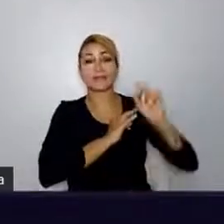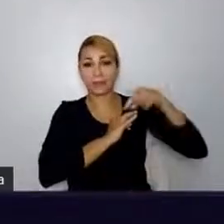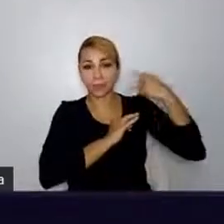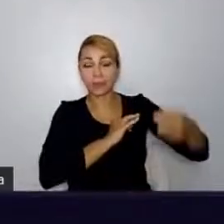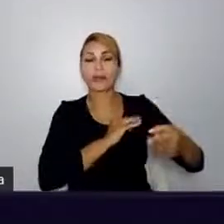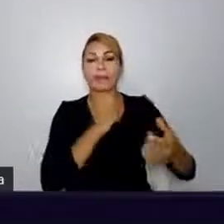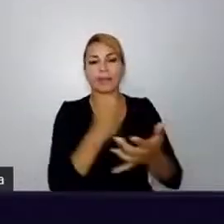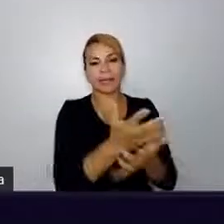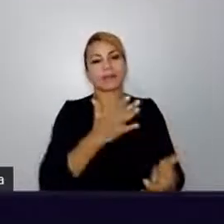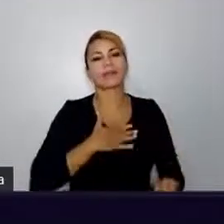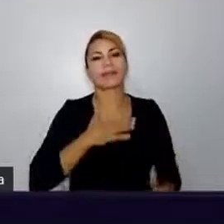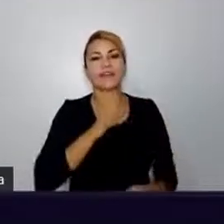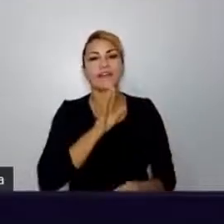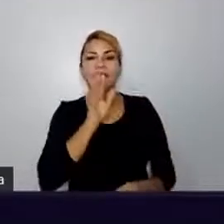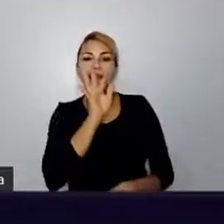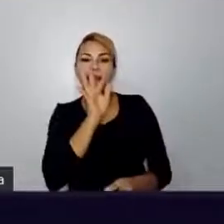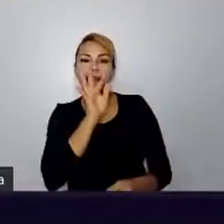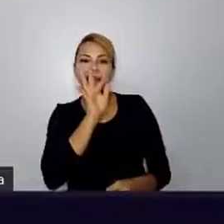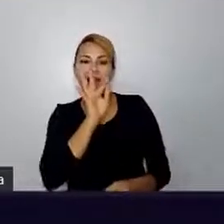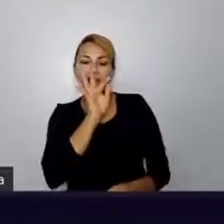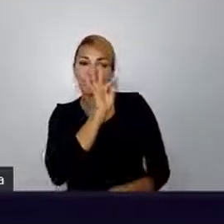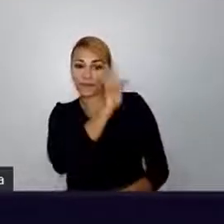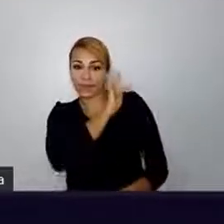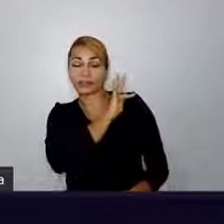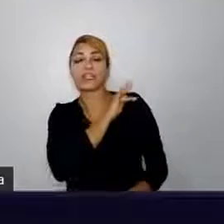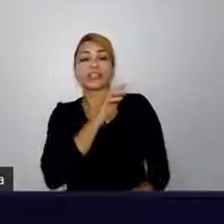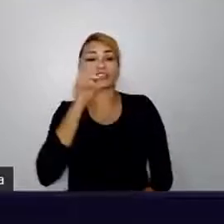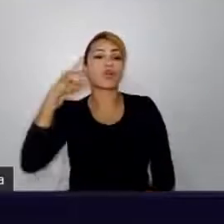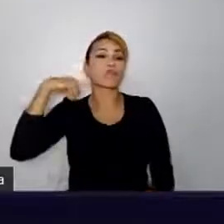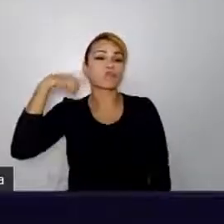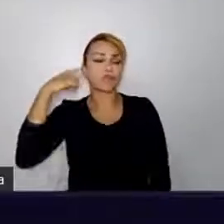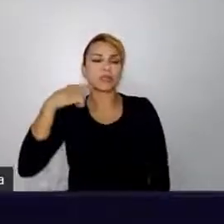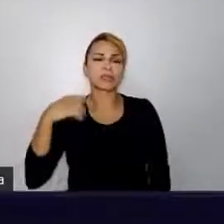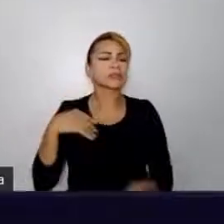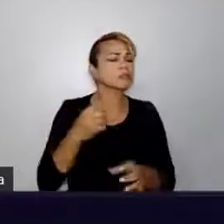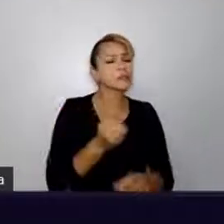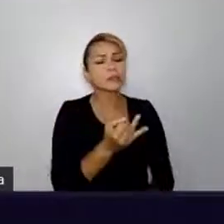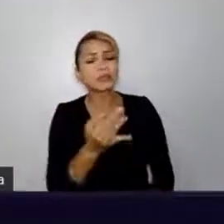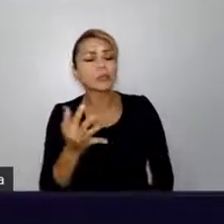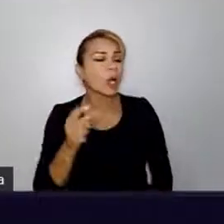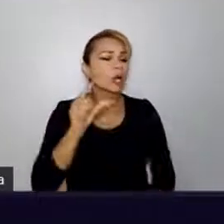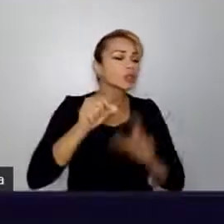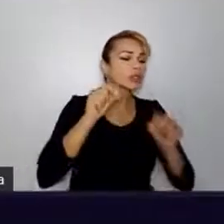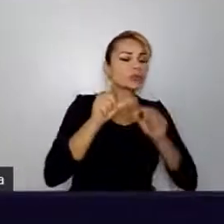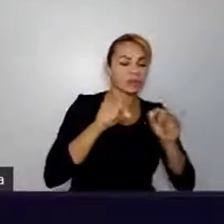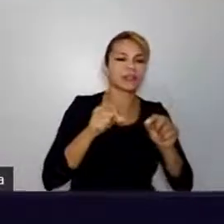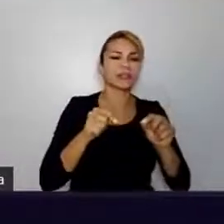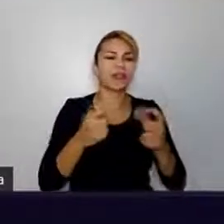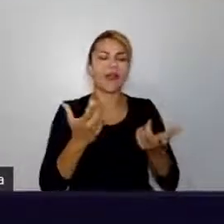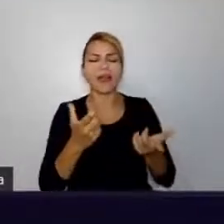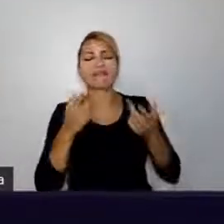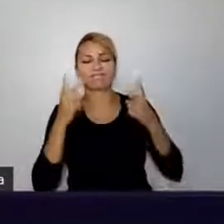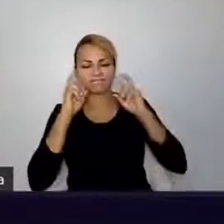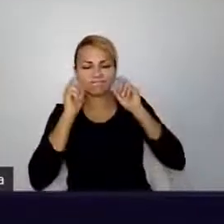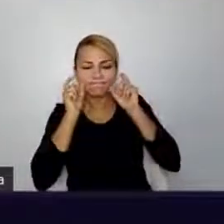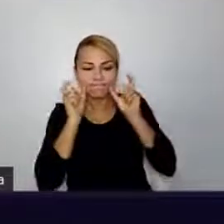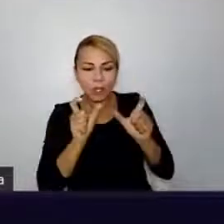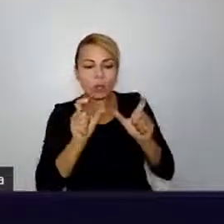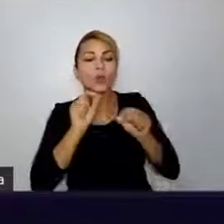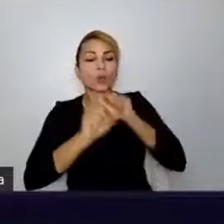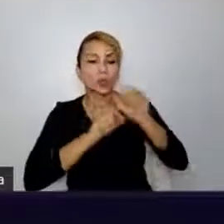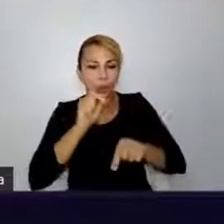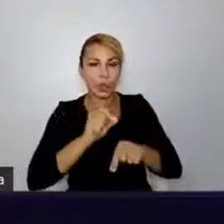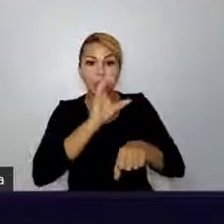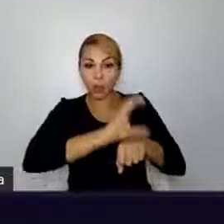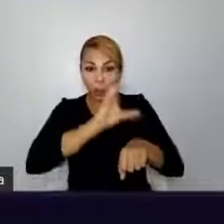naquela época, a que eu achei mais interessante foi o curso técnico informática. Mas, na verdade, eu não sabia muito bem